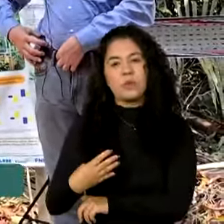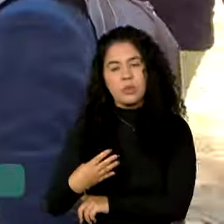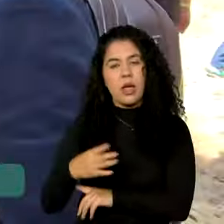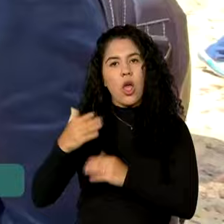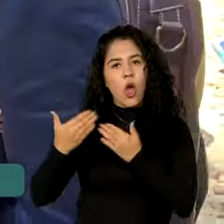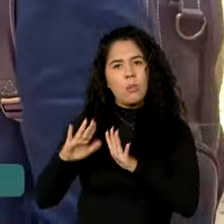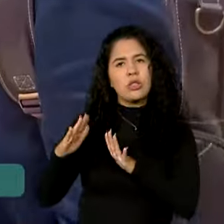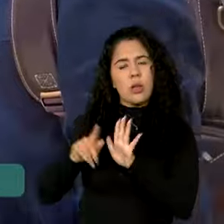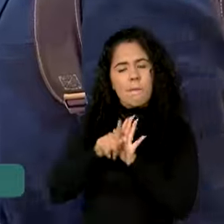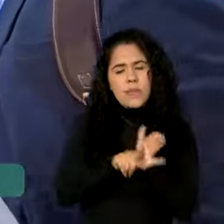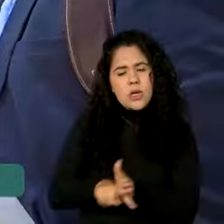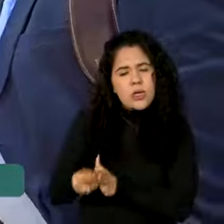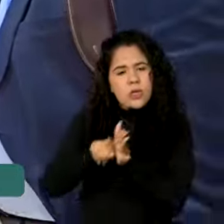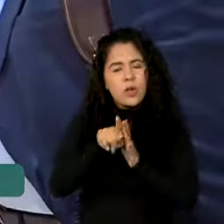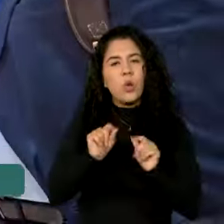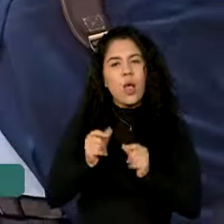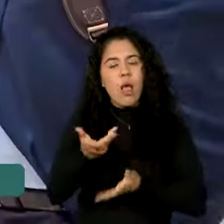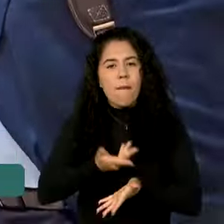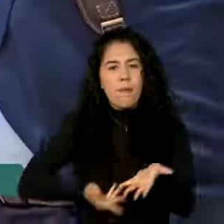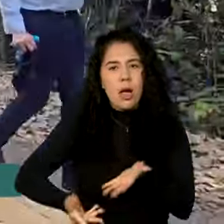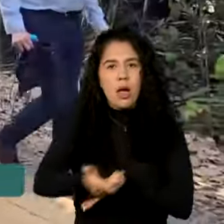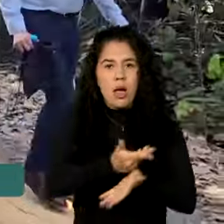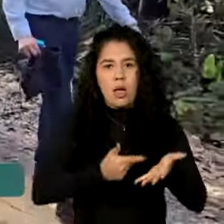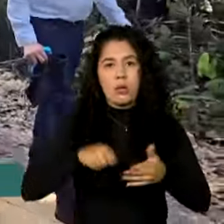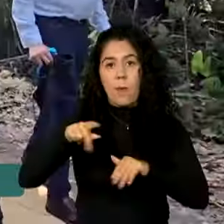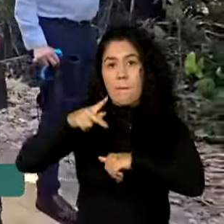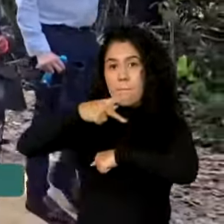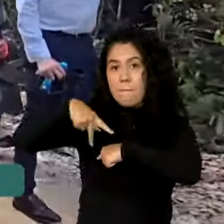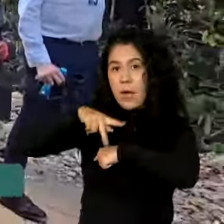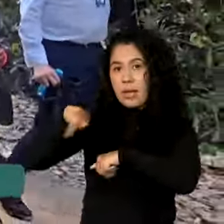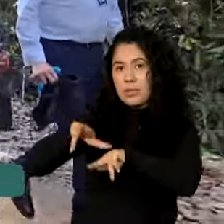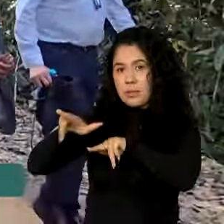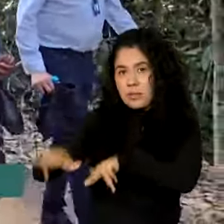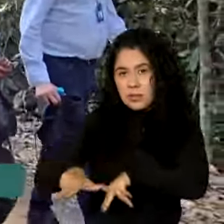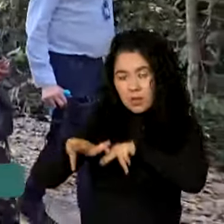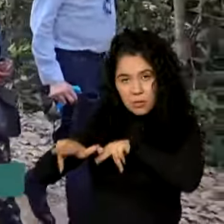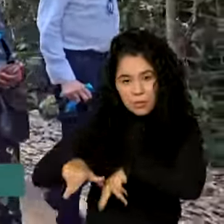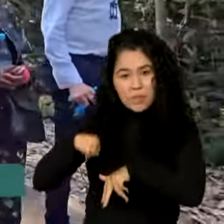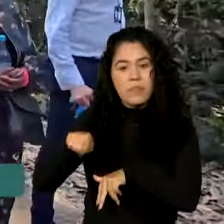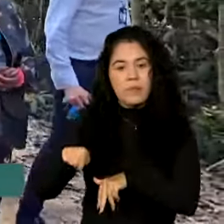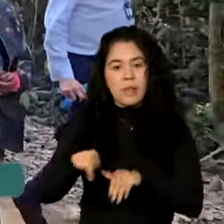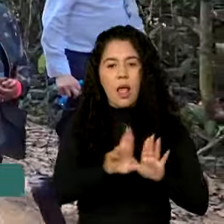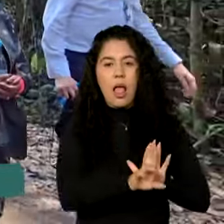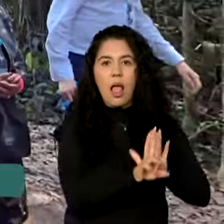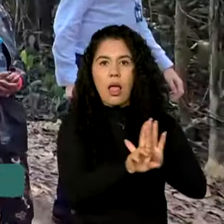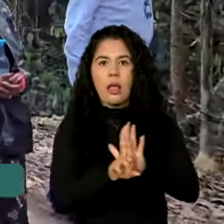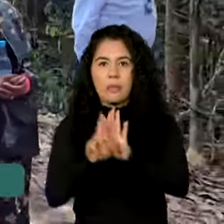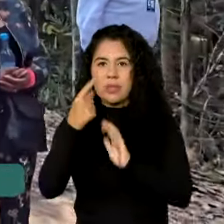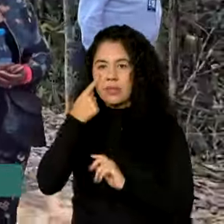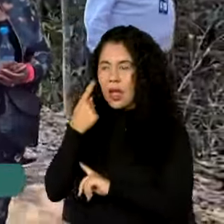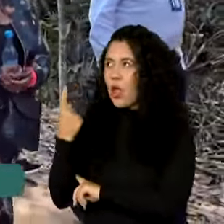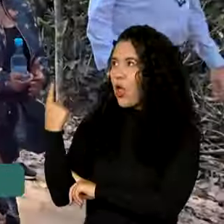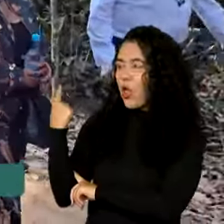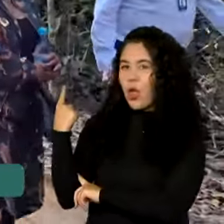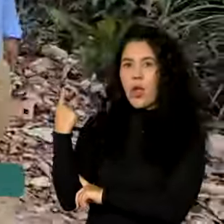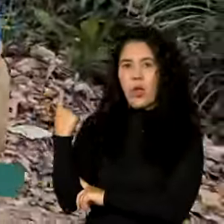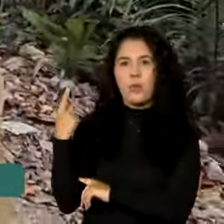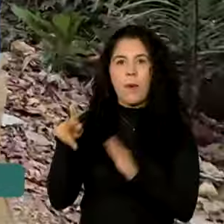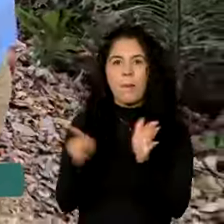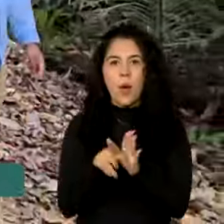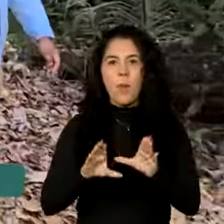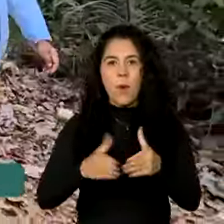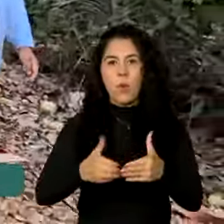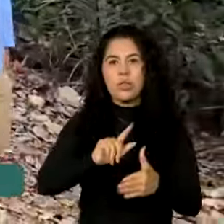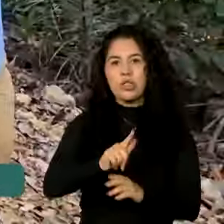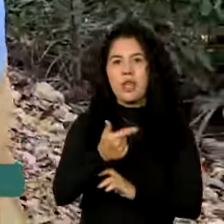Inovação em cooperação com o Reino Unido. Os participantes do encontro do G20 sobre pesquisa e inovação